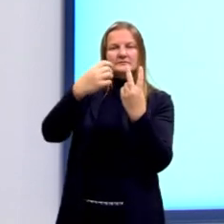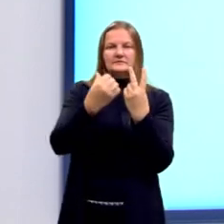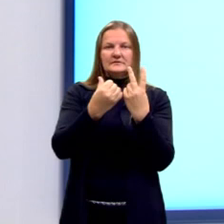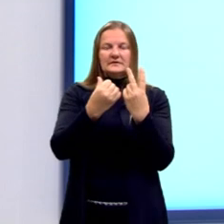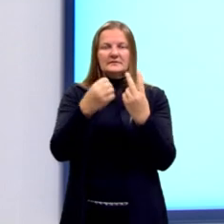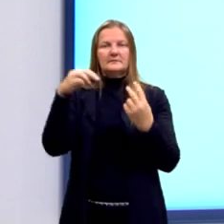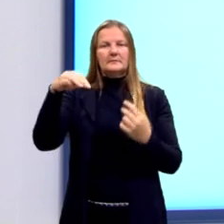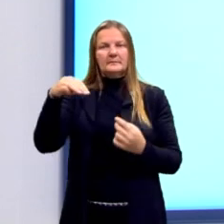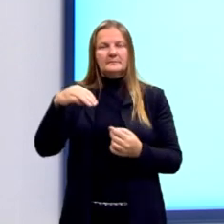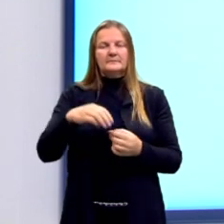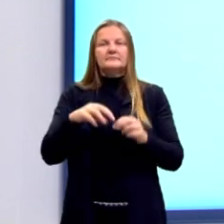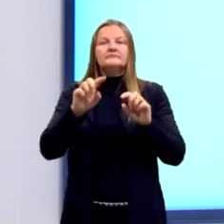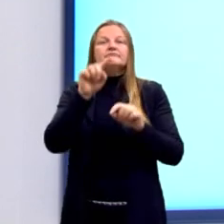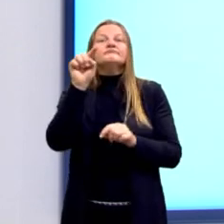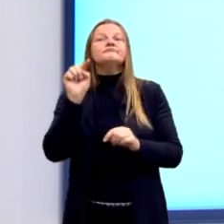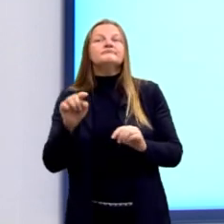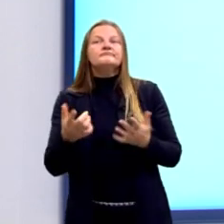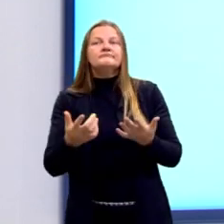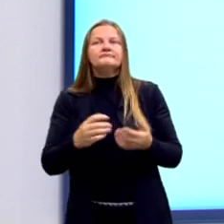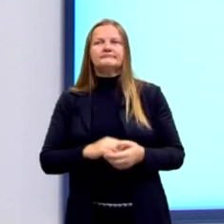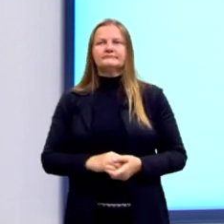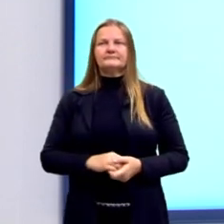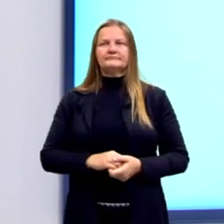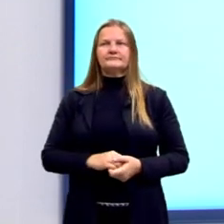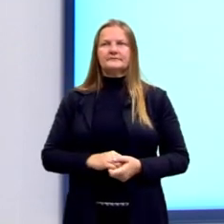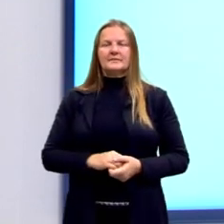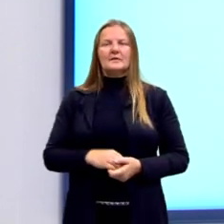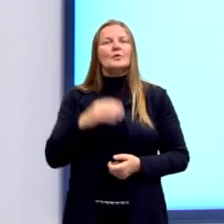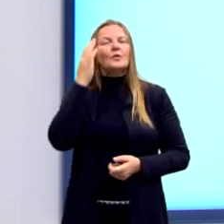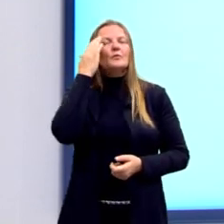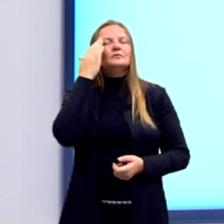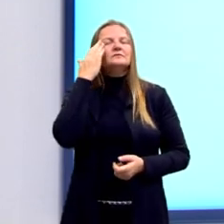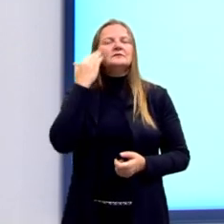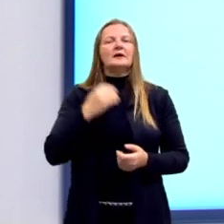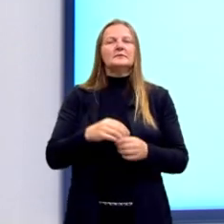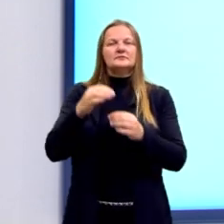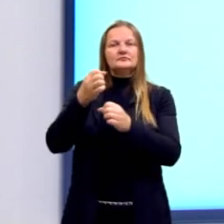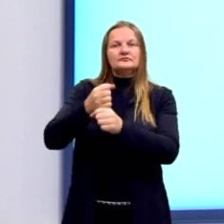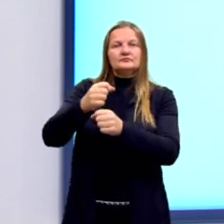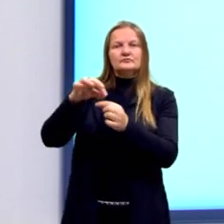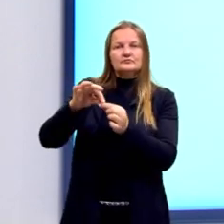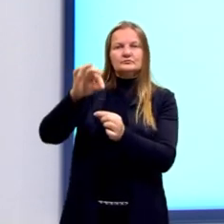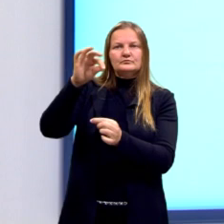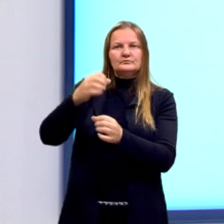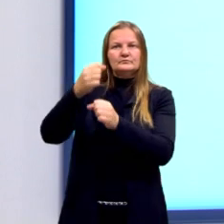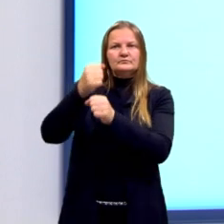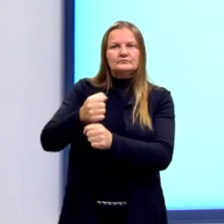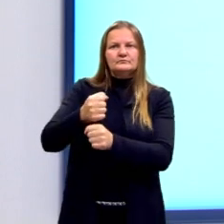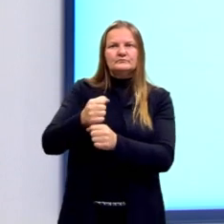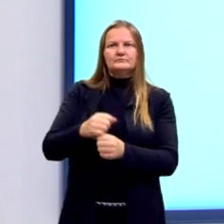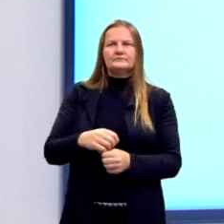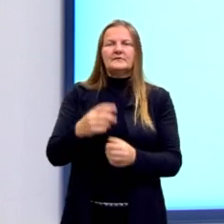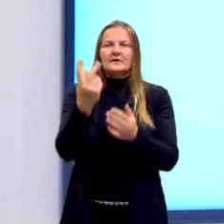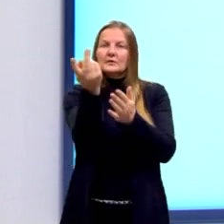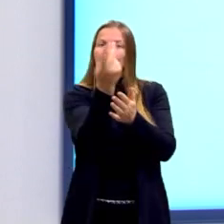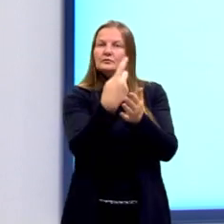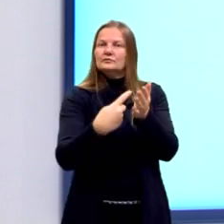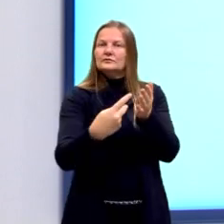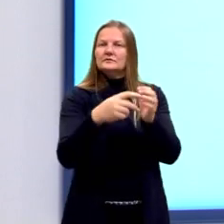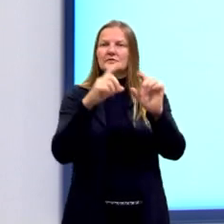determinar o comprimento dessa terceira haste, então. Aqui eu resgatei nossa figura,